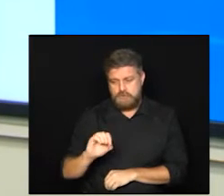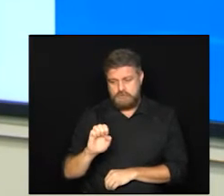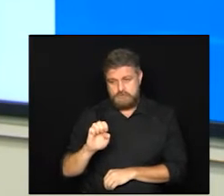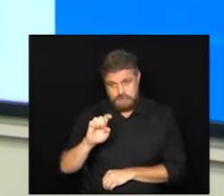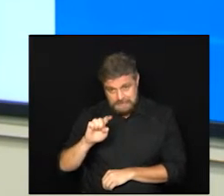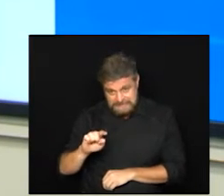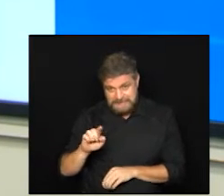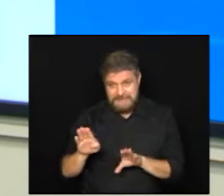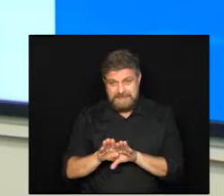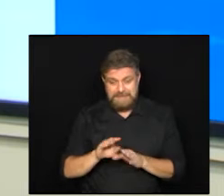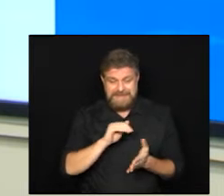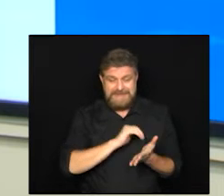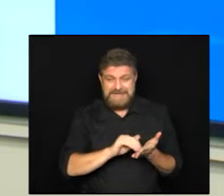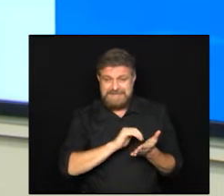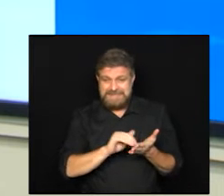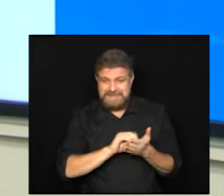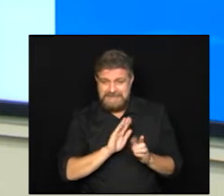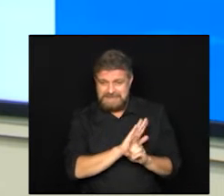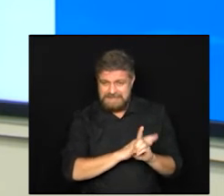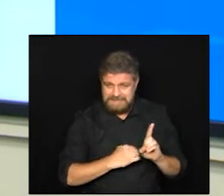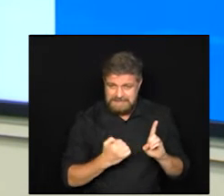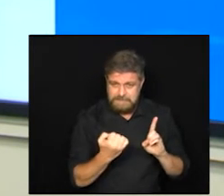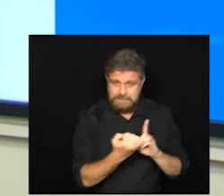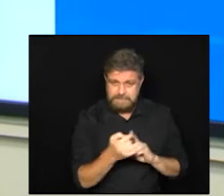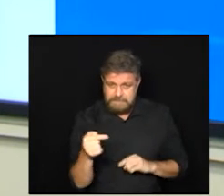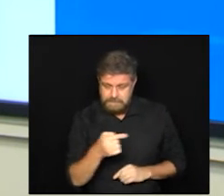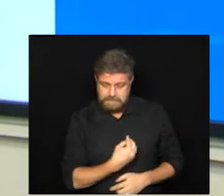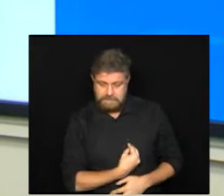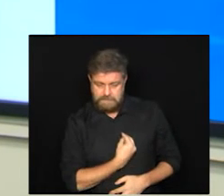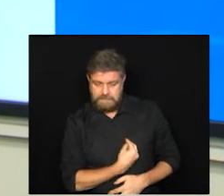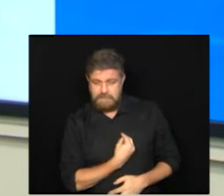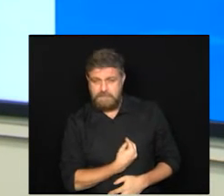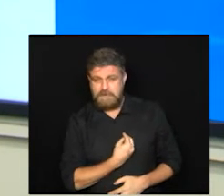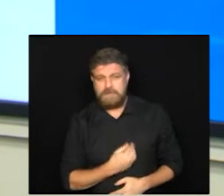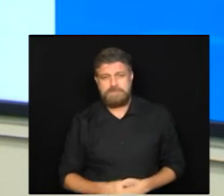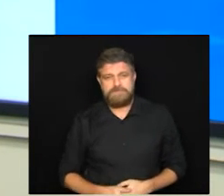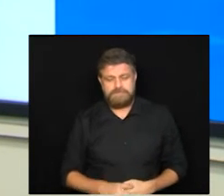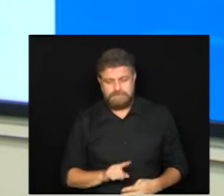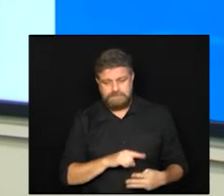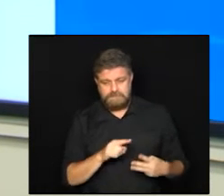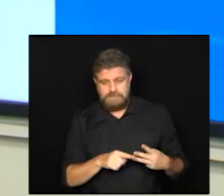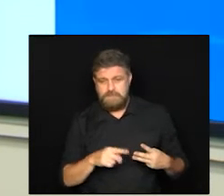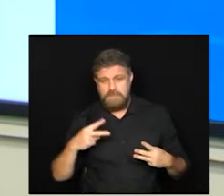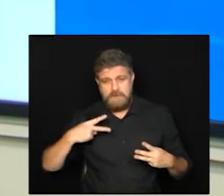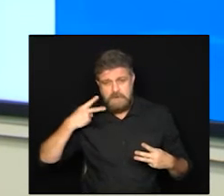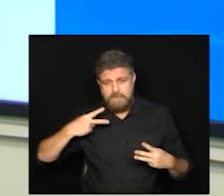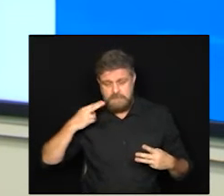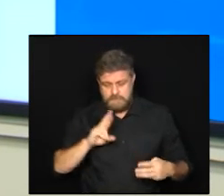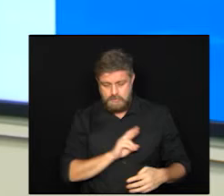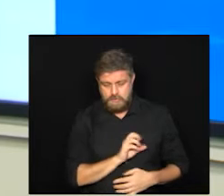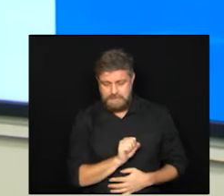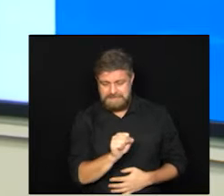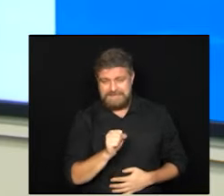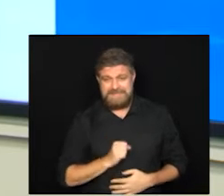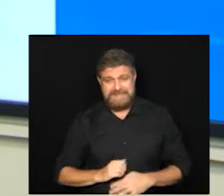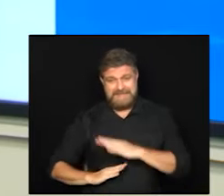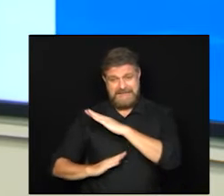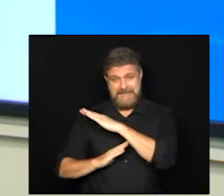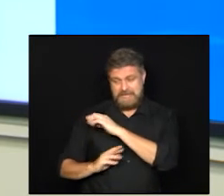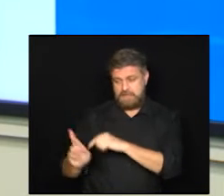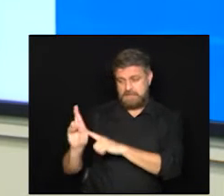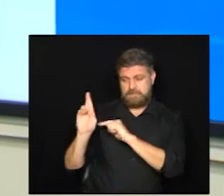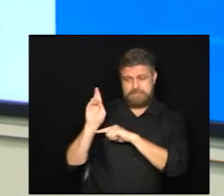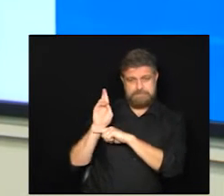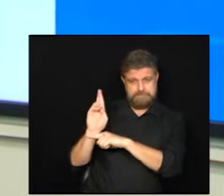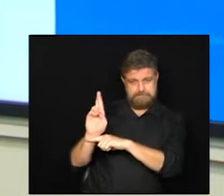também a secretária de assistência social a Vandecléia Moro e o vereador Luiz Rossini que representou a